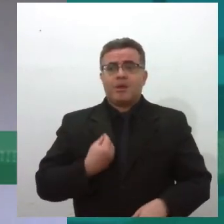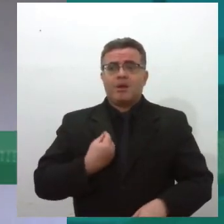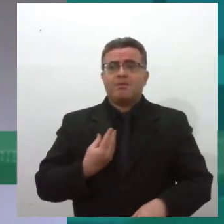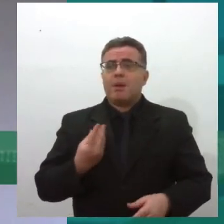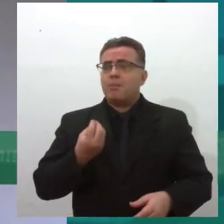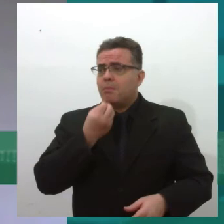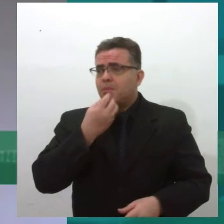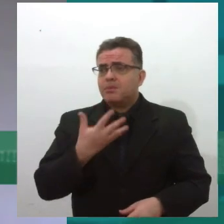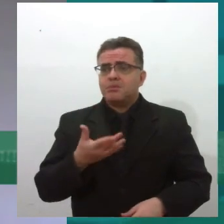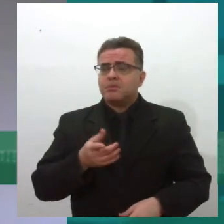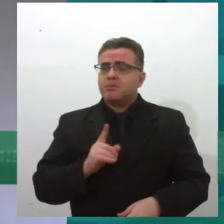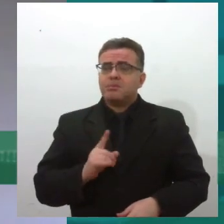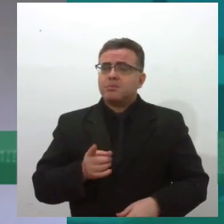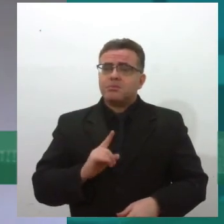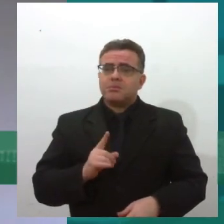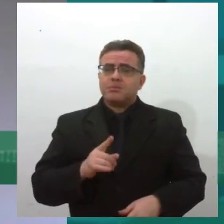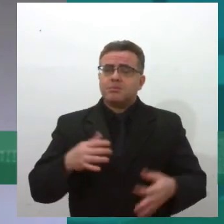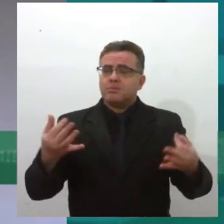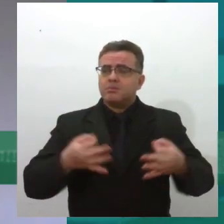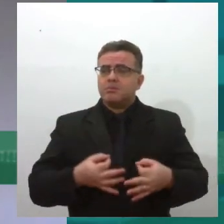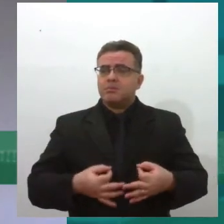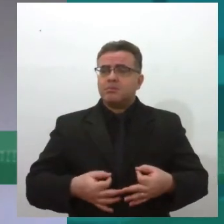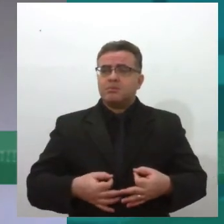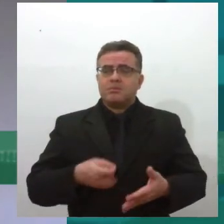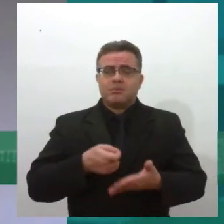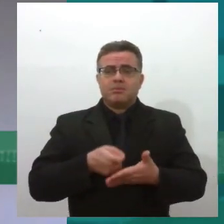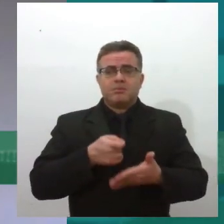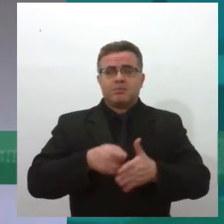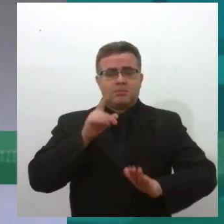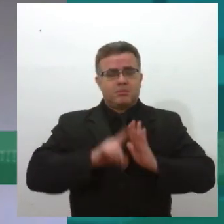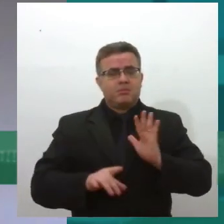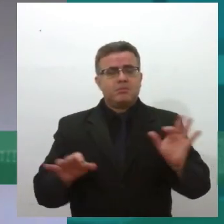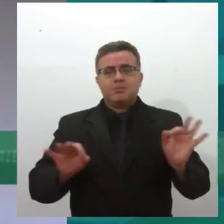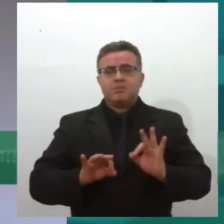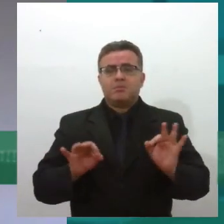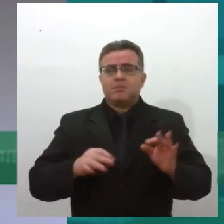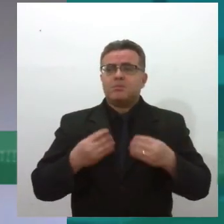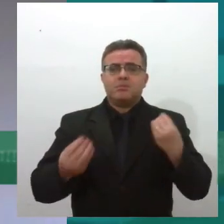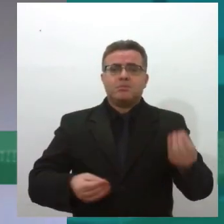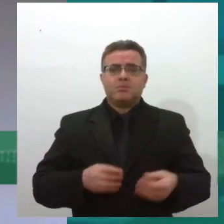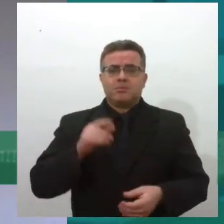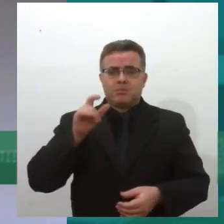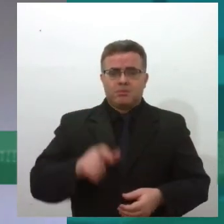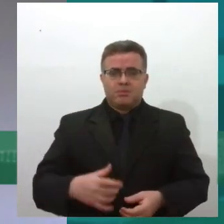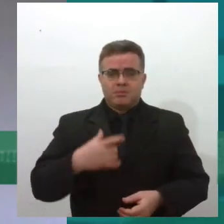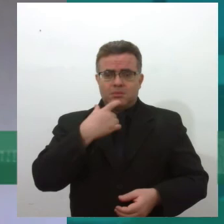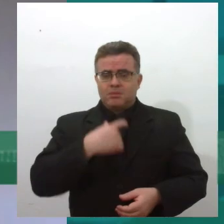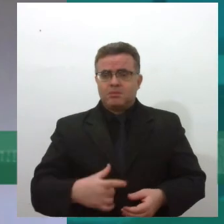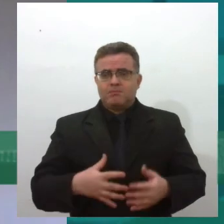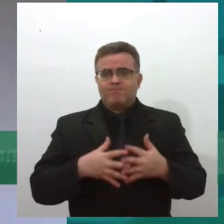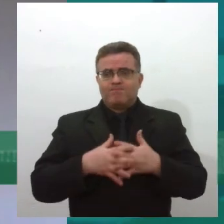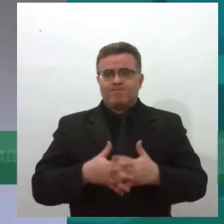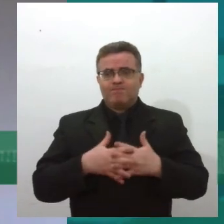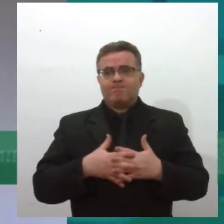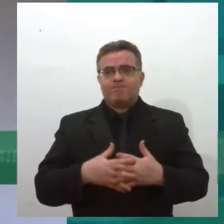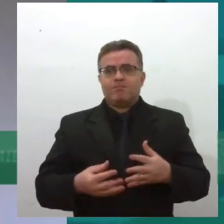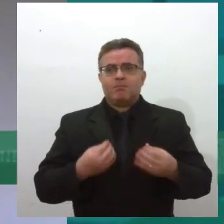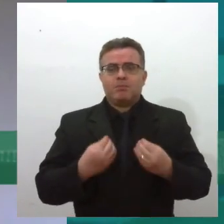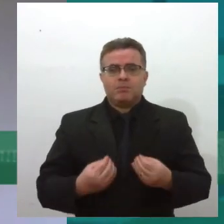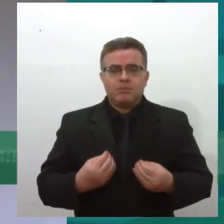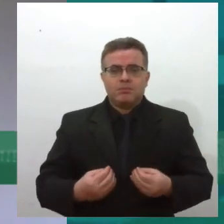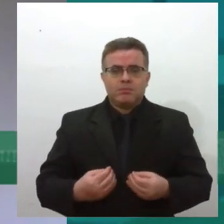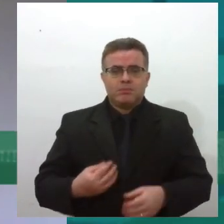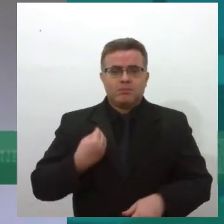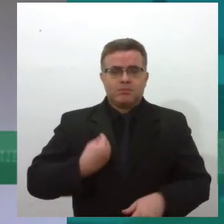é assim, sem dúvida, isso vai impactar na qualidade de vida dela, ela vai ficar uma pessoa frustrada, ela vai ficar uma pessoa